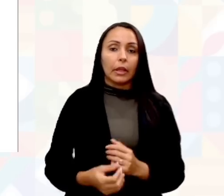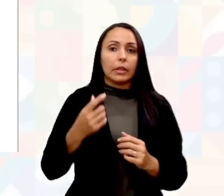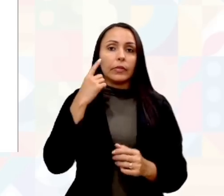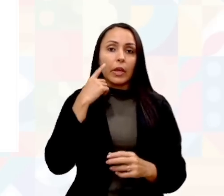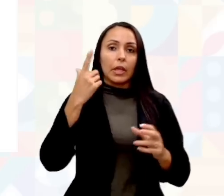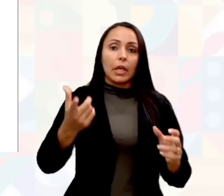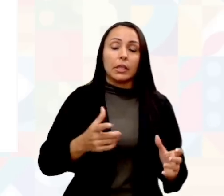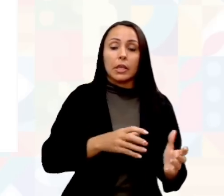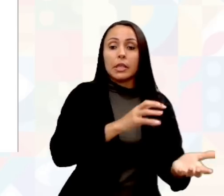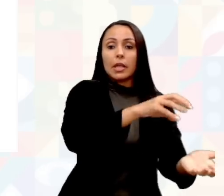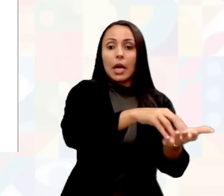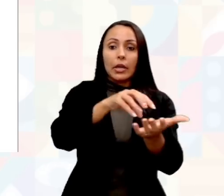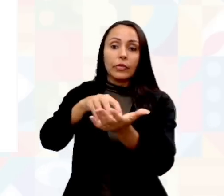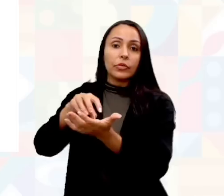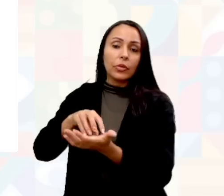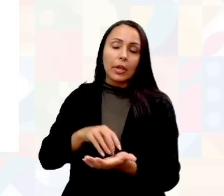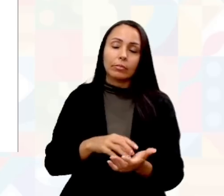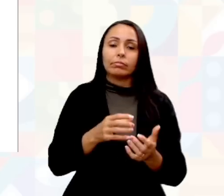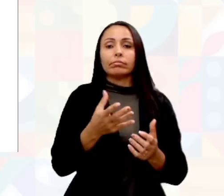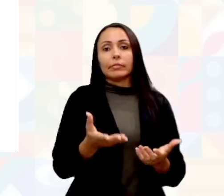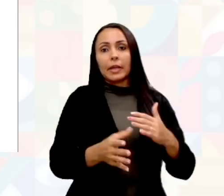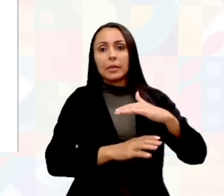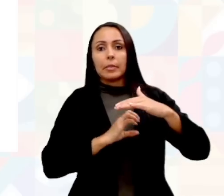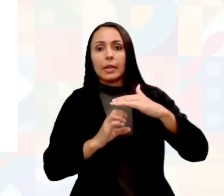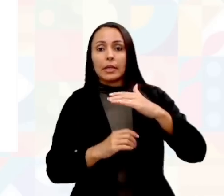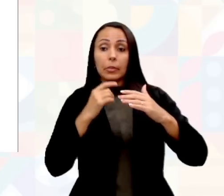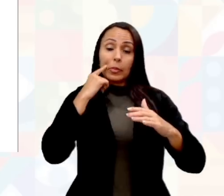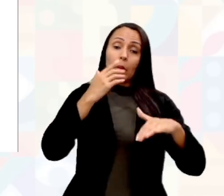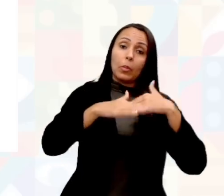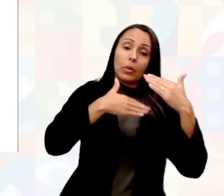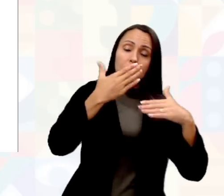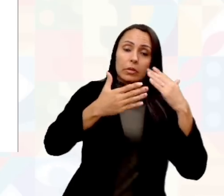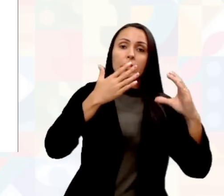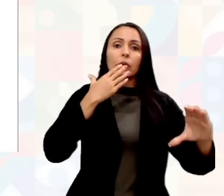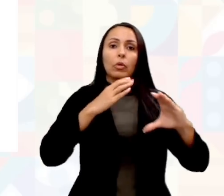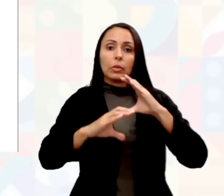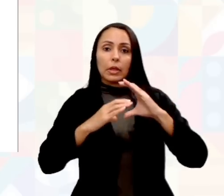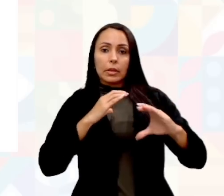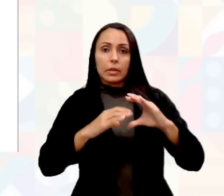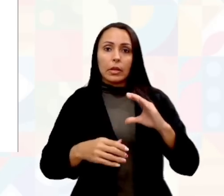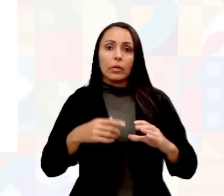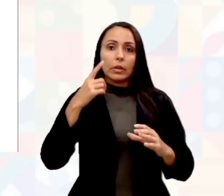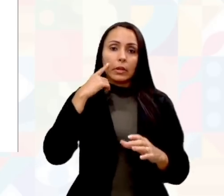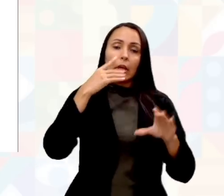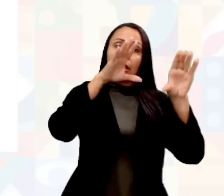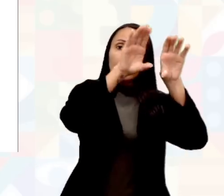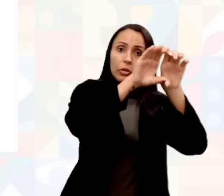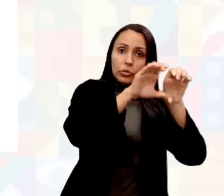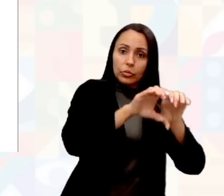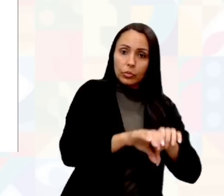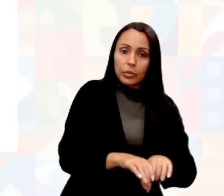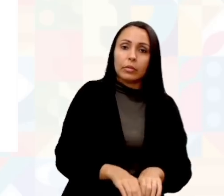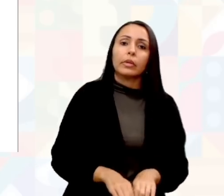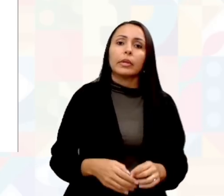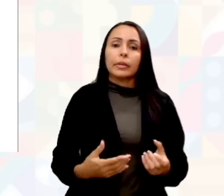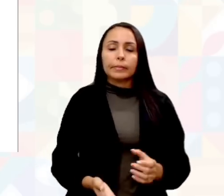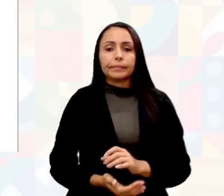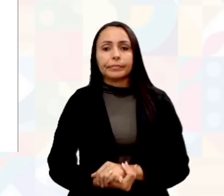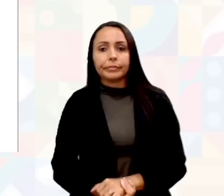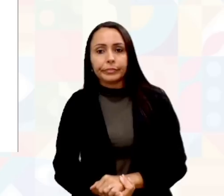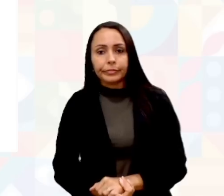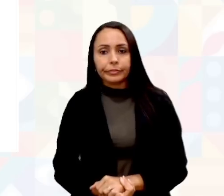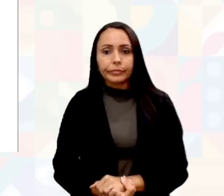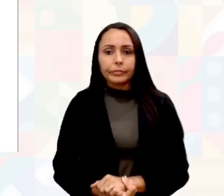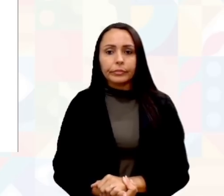áreas funcionais de uma empresa. Contudo, o processo de comunicação se dá ali naquela estrutura, sem interrupções, sem